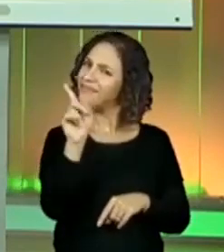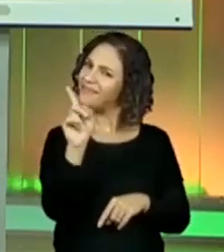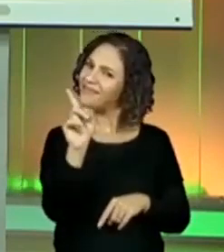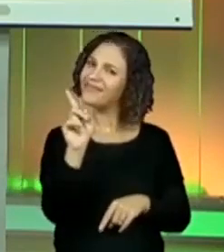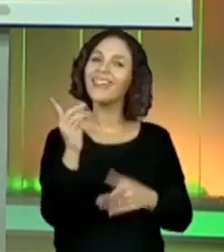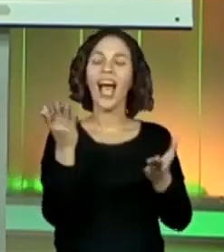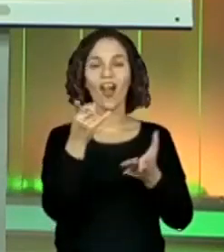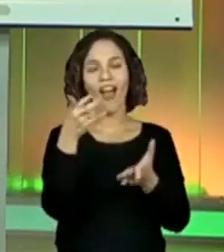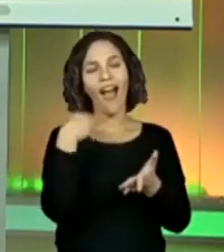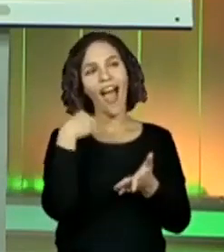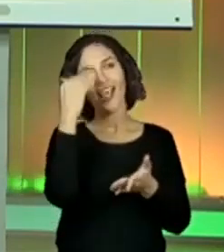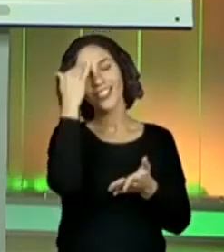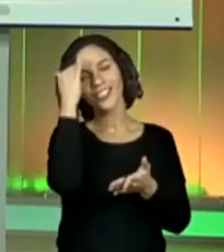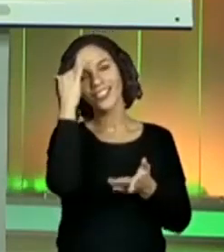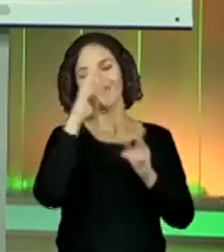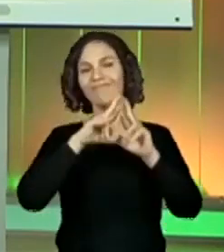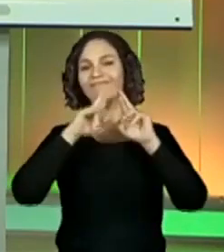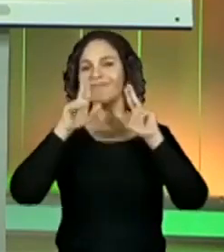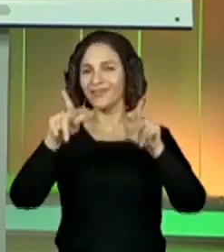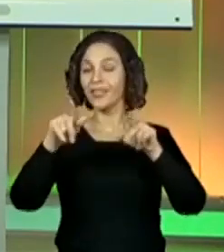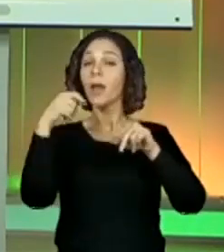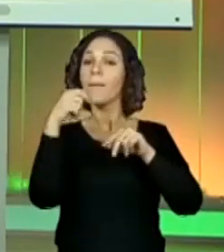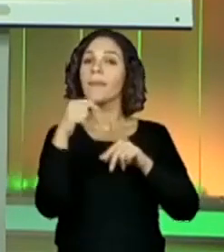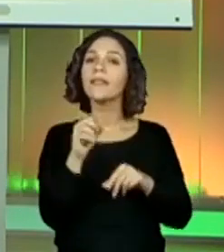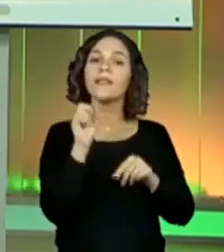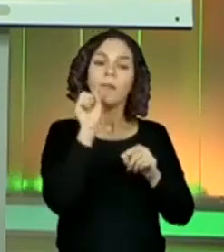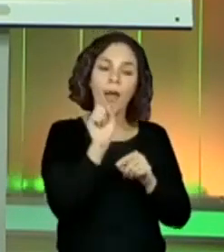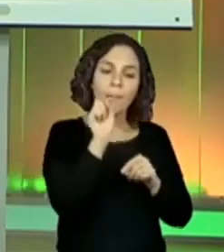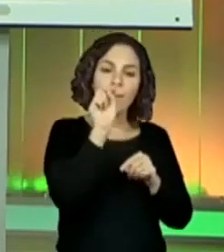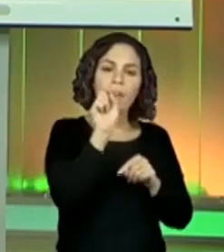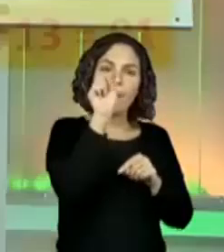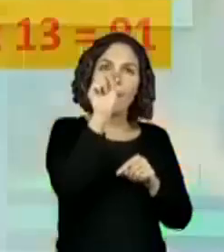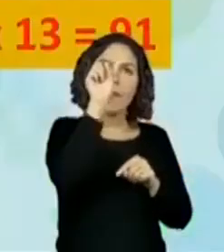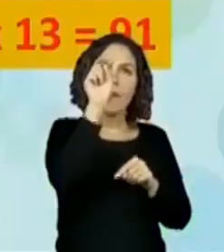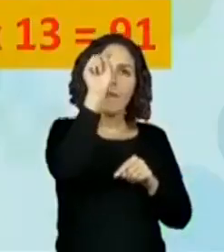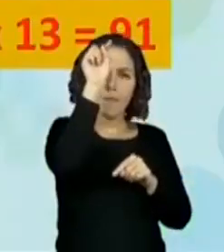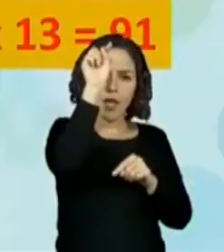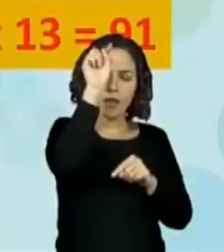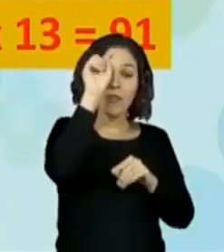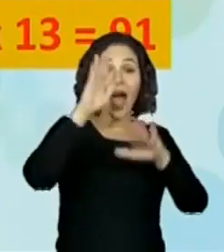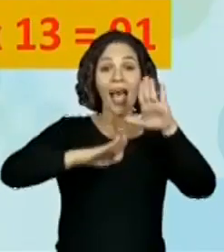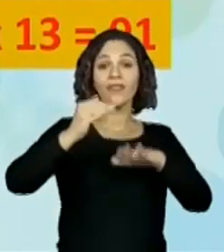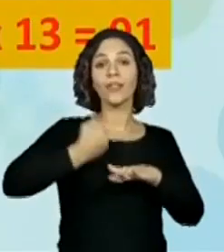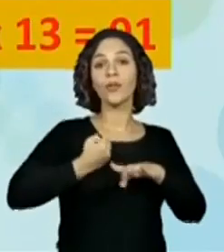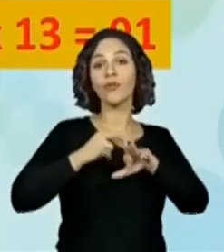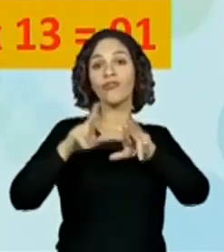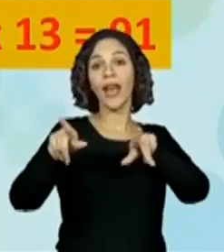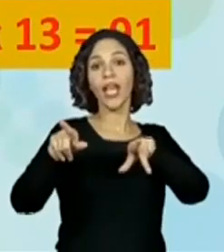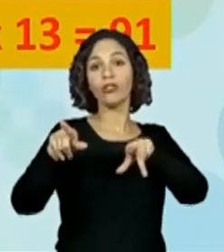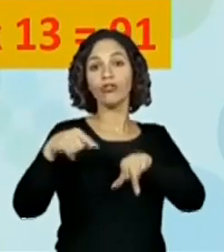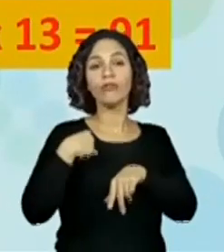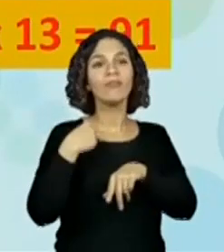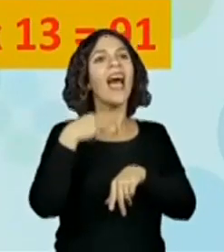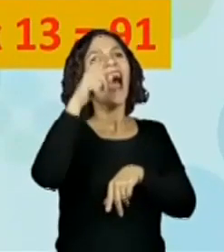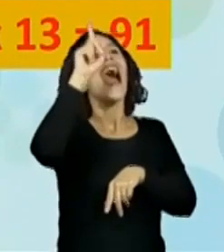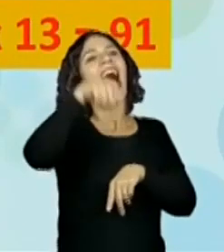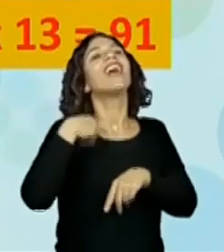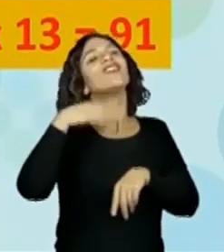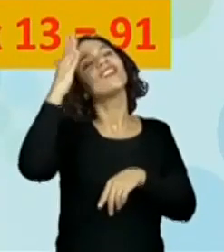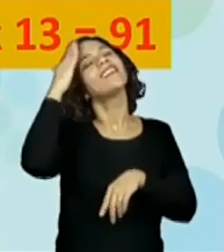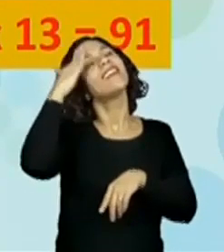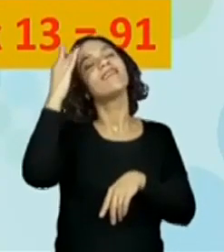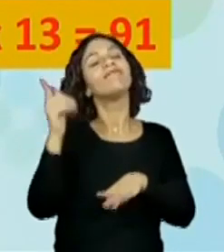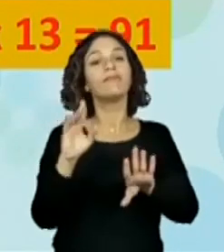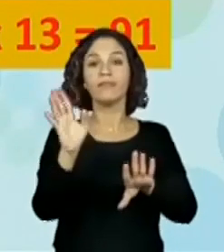tenho certeza que agora você entendeu, né? Tem que contar as duas dimensões. Conta todas elas, tá bom? Não presume, não, tá? Não fica tentando